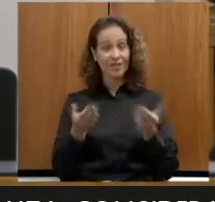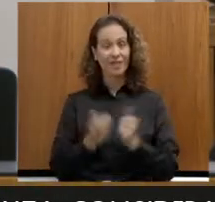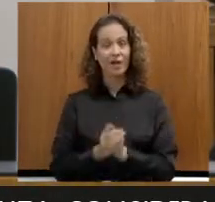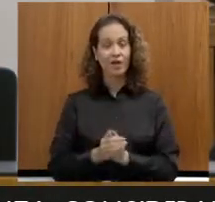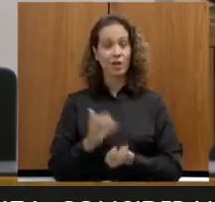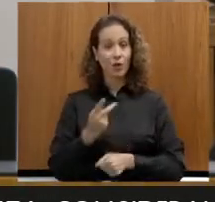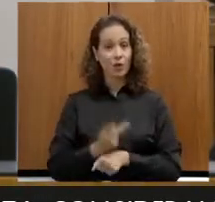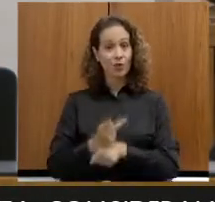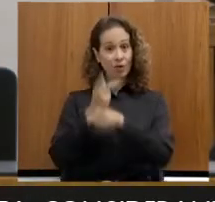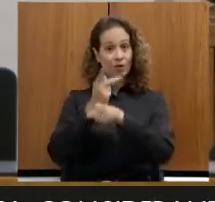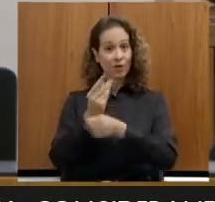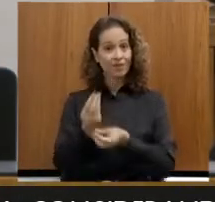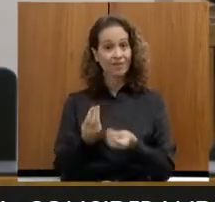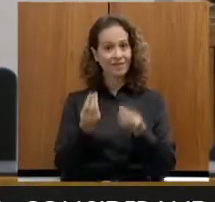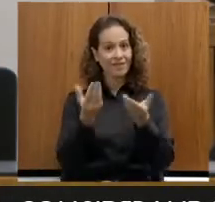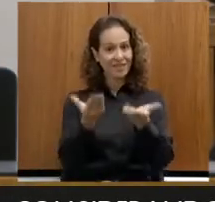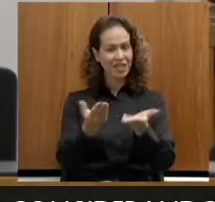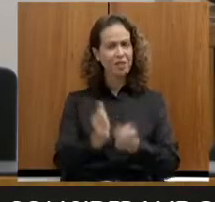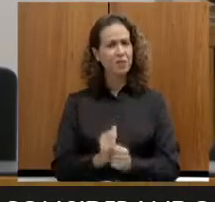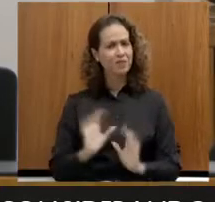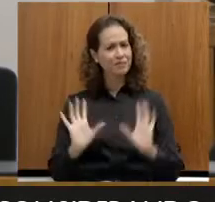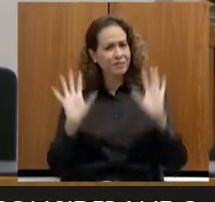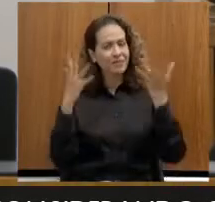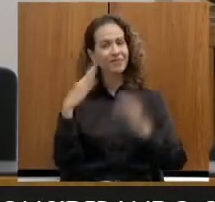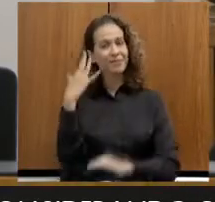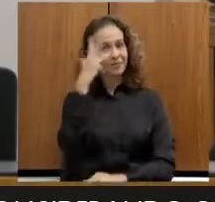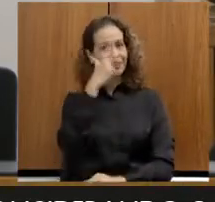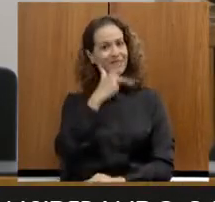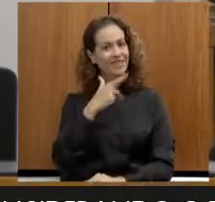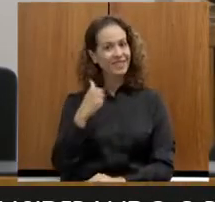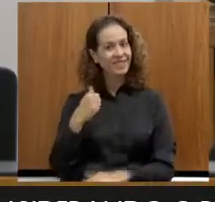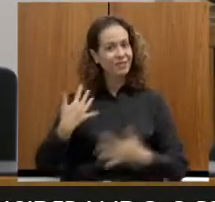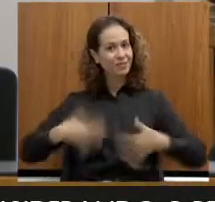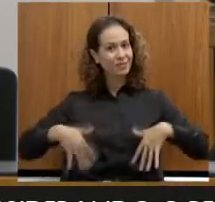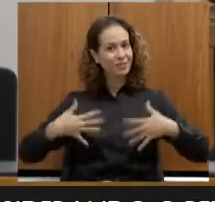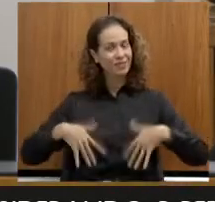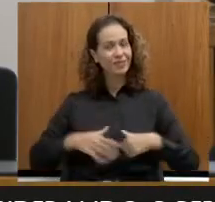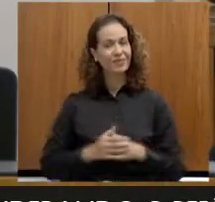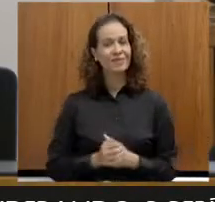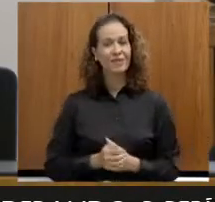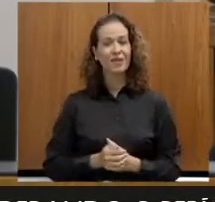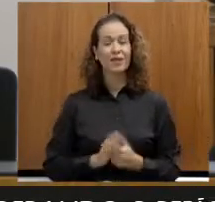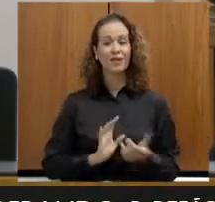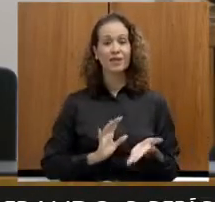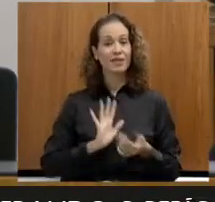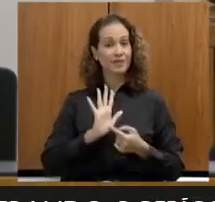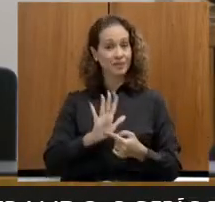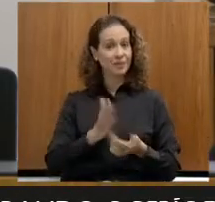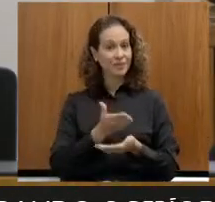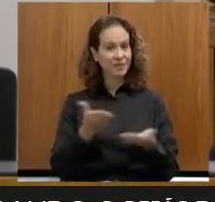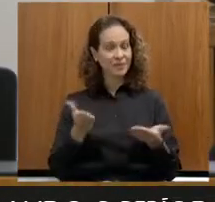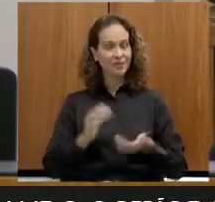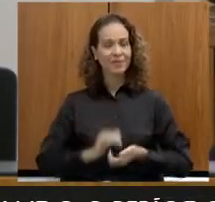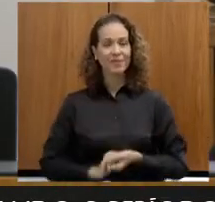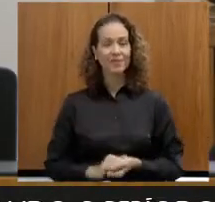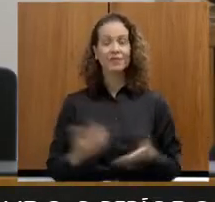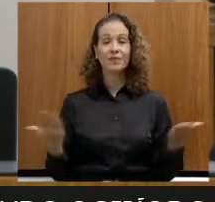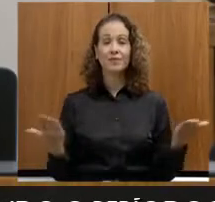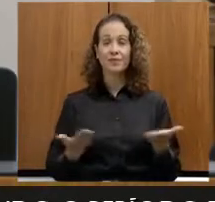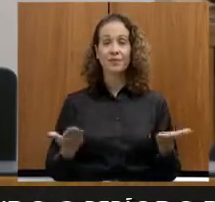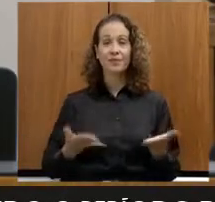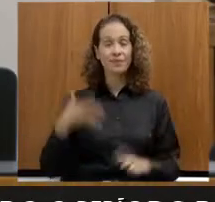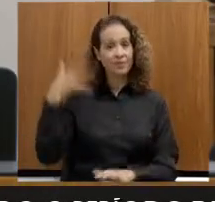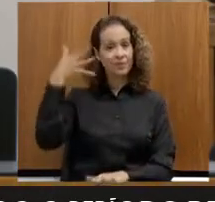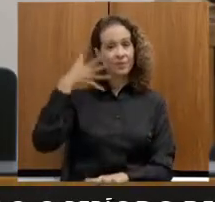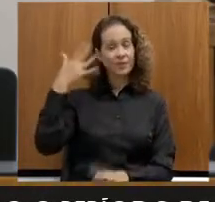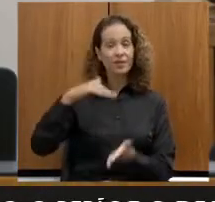troféu de campeão, seja uma belíssima festa. Então, gostaria de fazer esse registro. E agora eu passo a palavra para